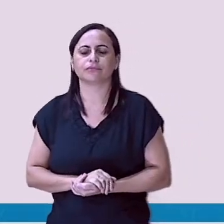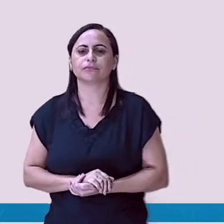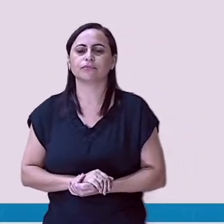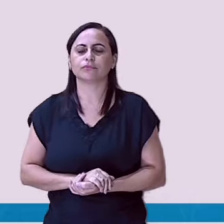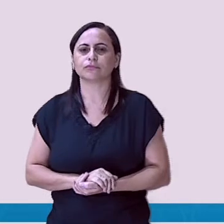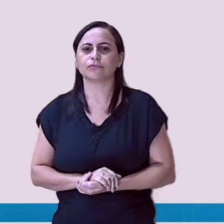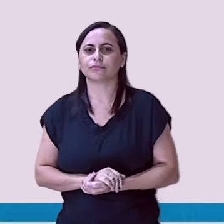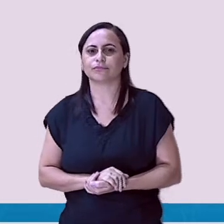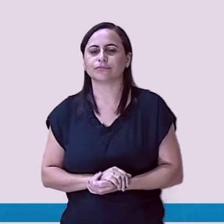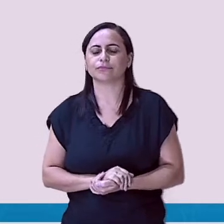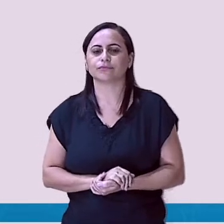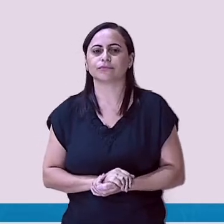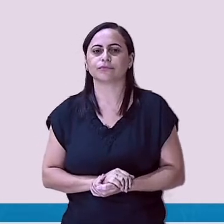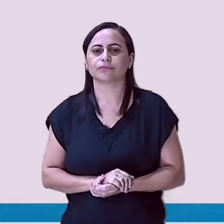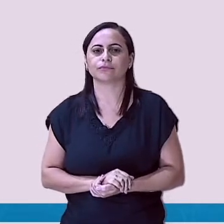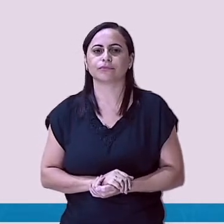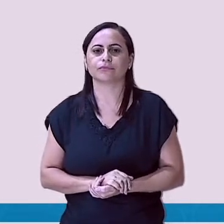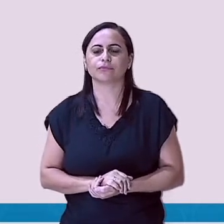Pronto?